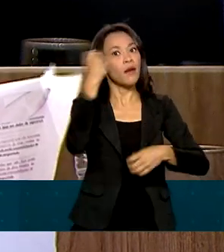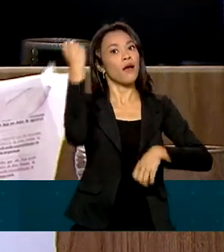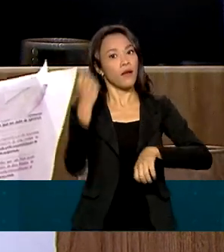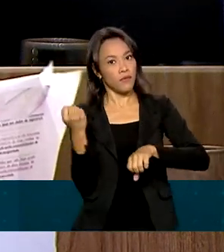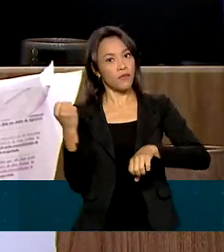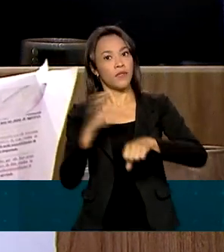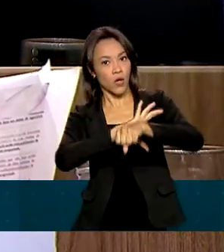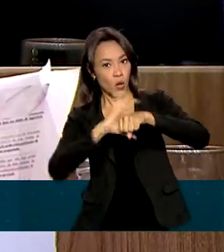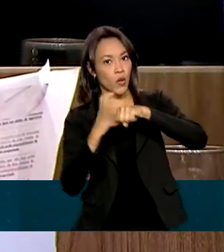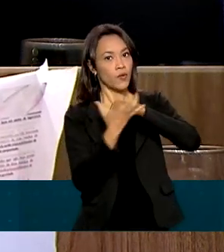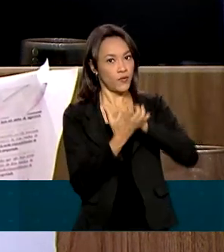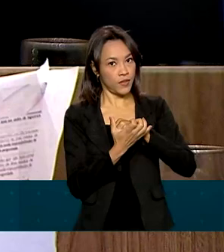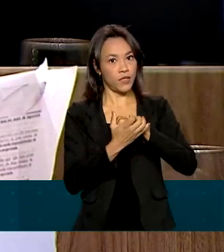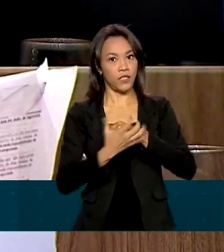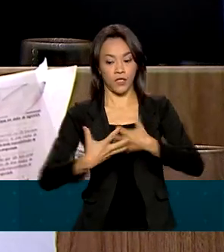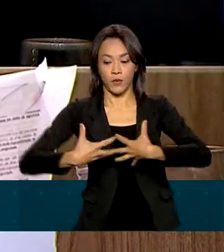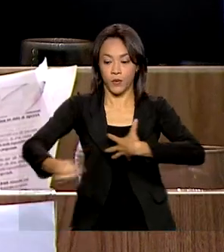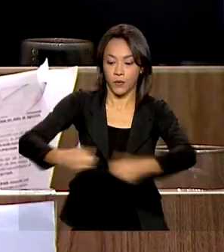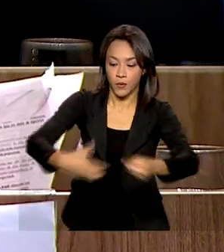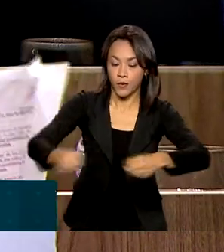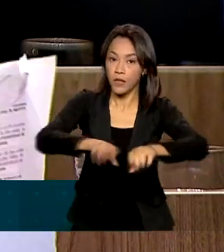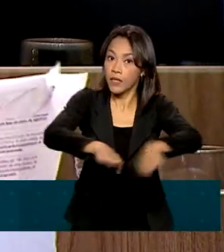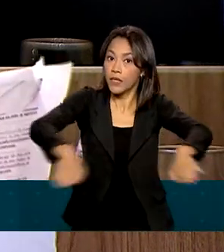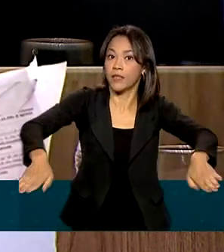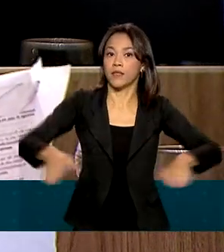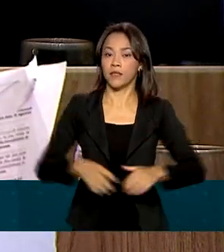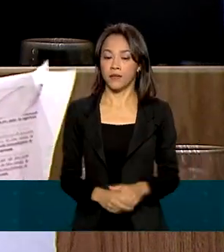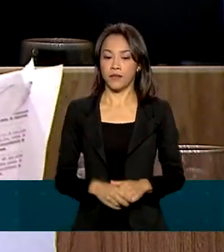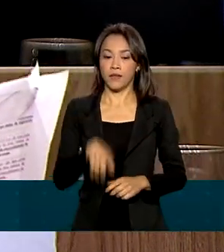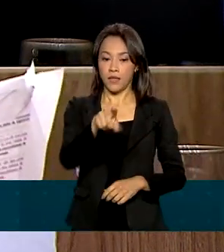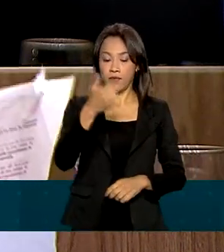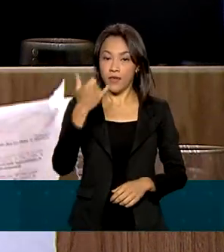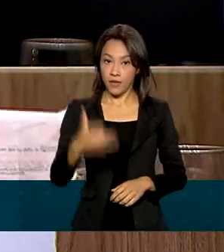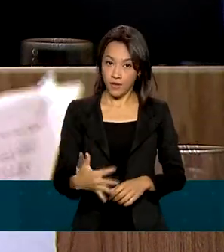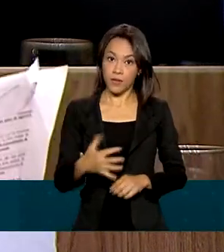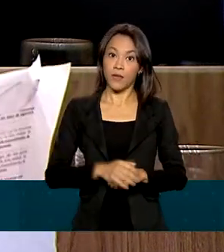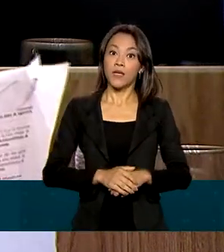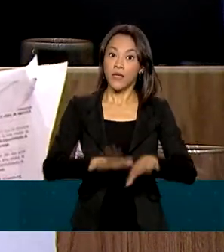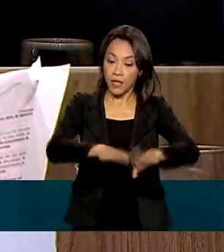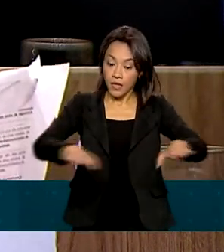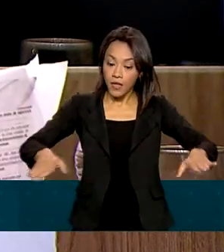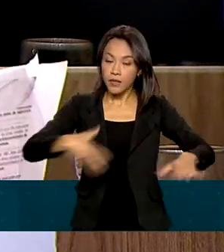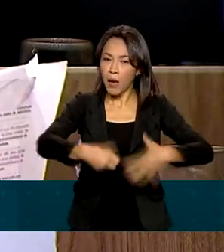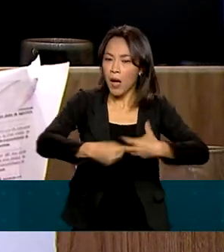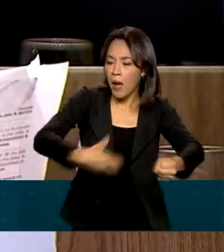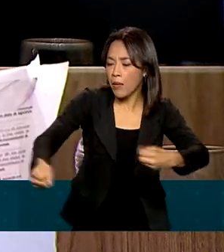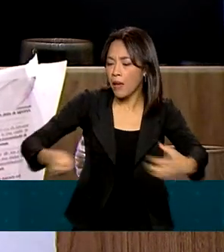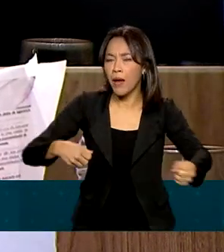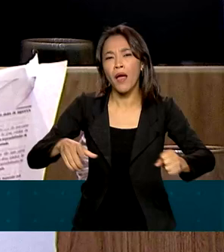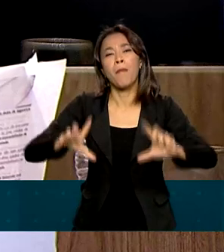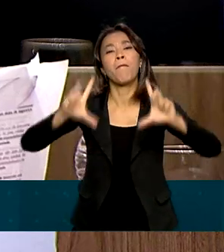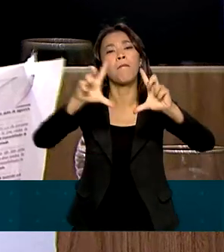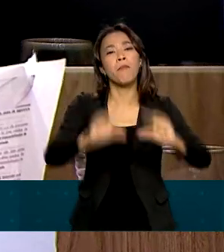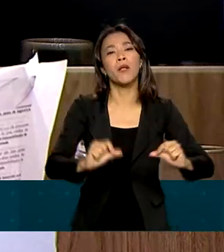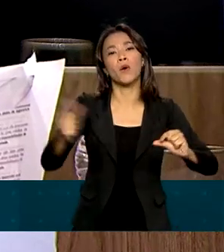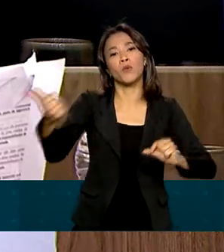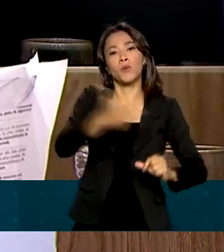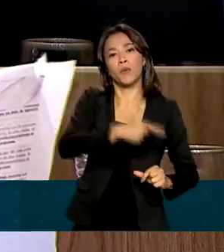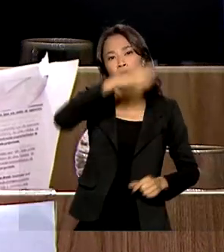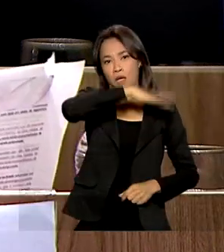crianças. Embora a taxa de mortalidade por Covid-19 em crianças seja substancialmente menor do que em adultos,